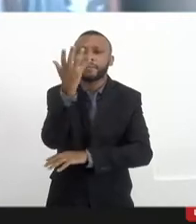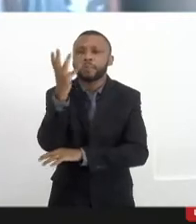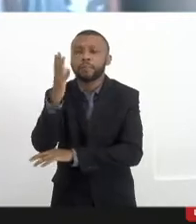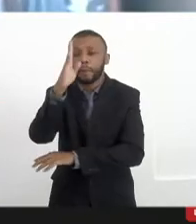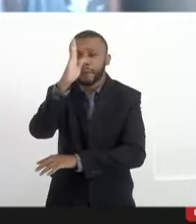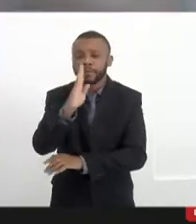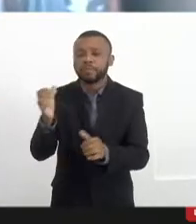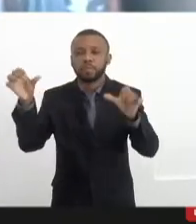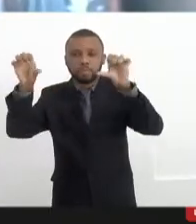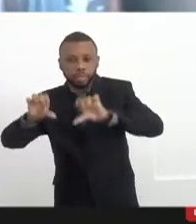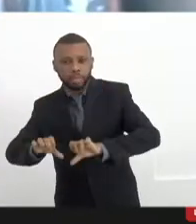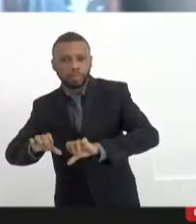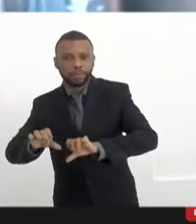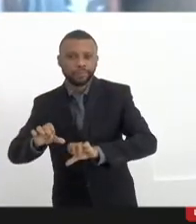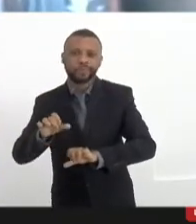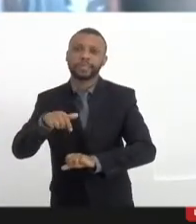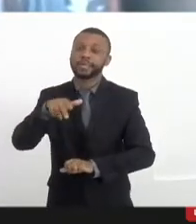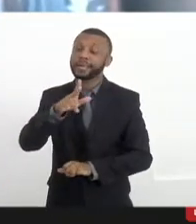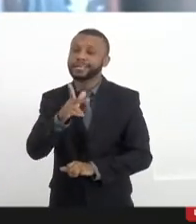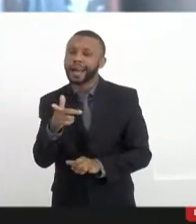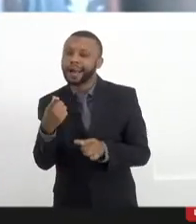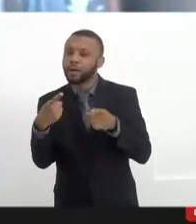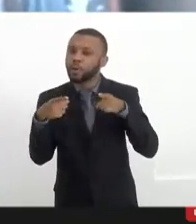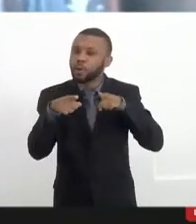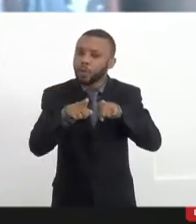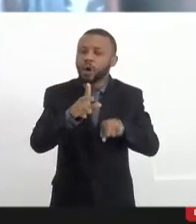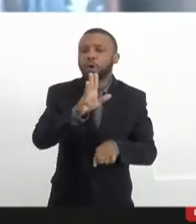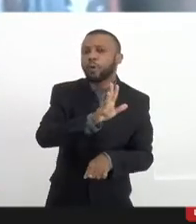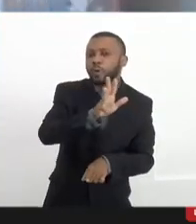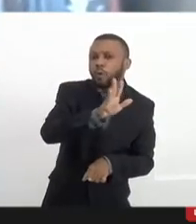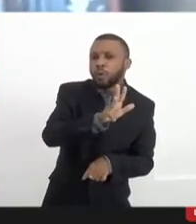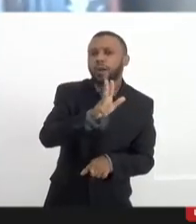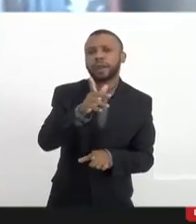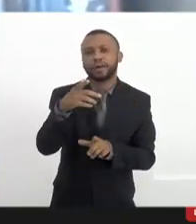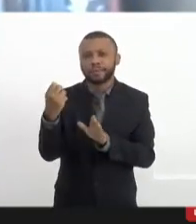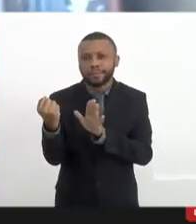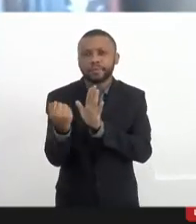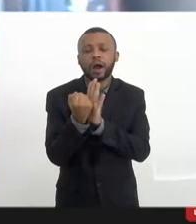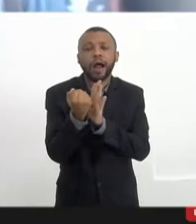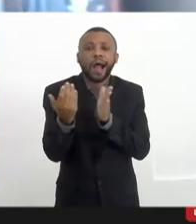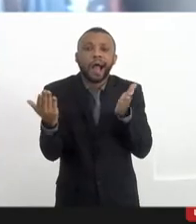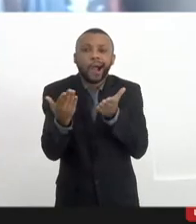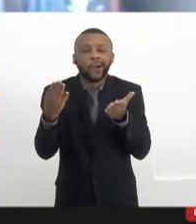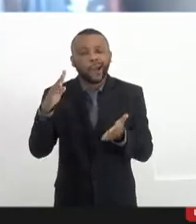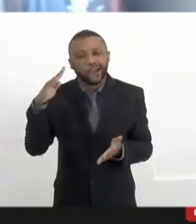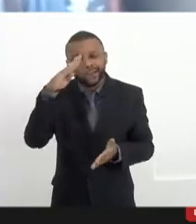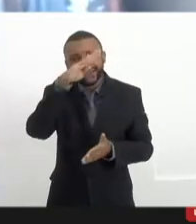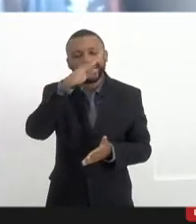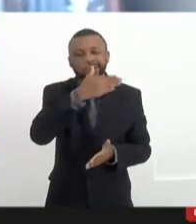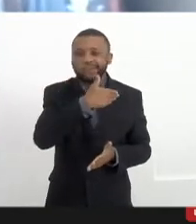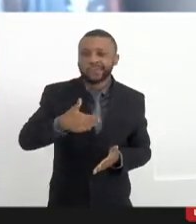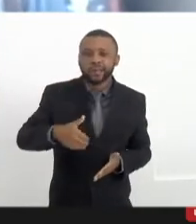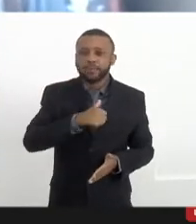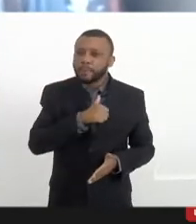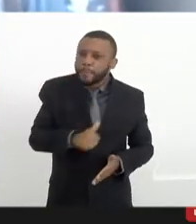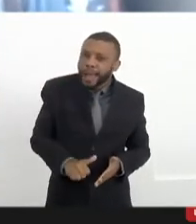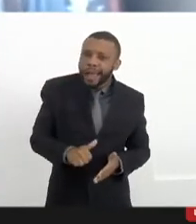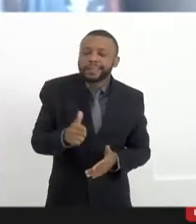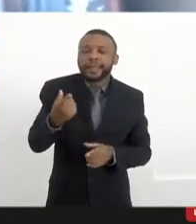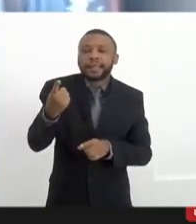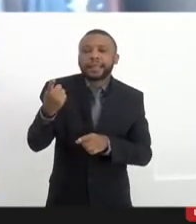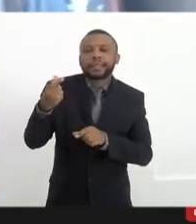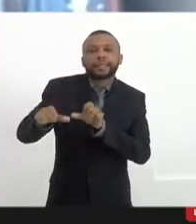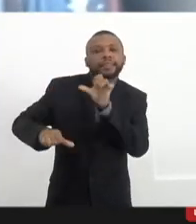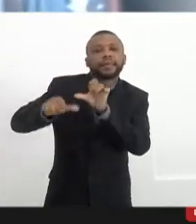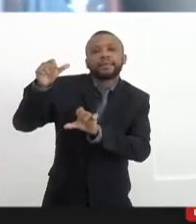nesse campo. A gente avançou com Lula, a vanguarda nisso, agora esse governo de merda conseguiu transformar o Brasil